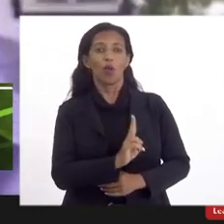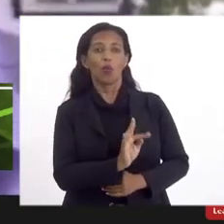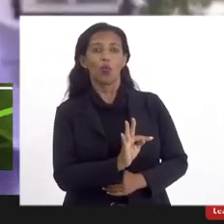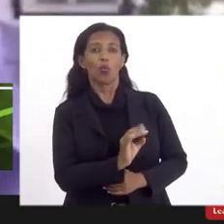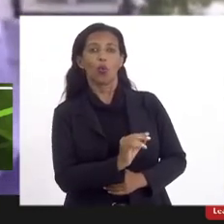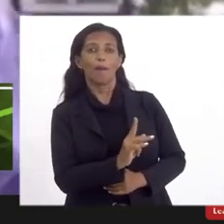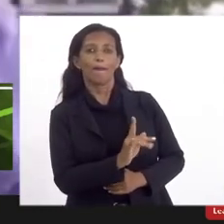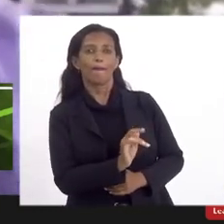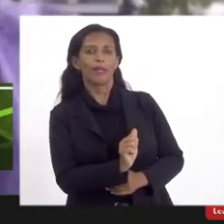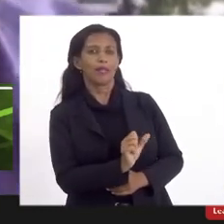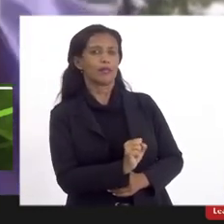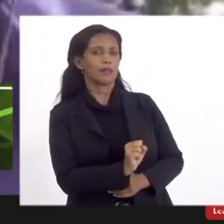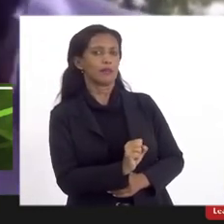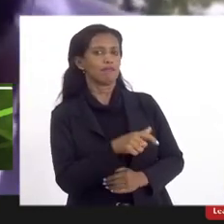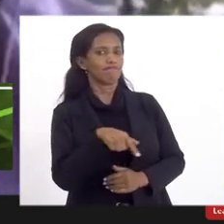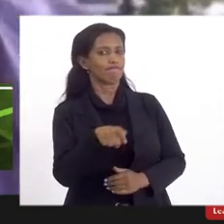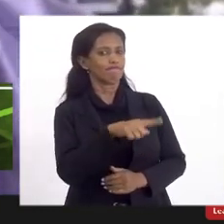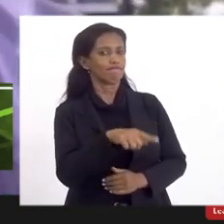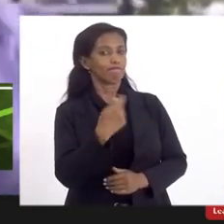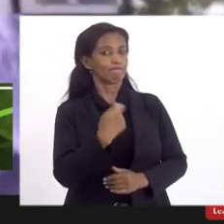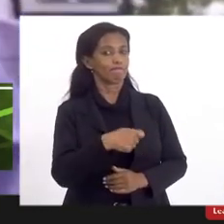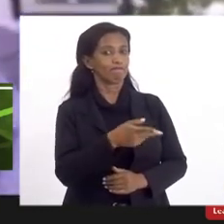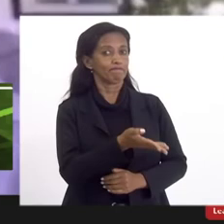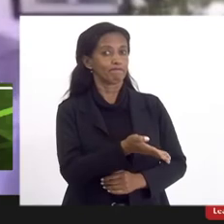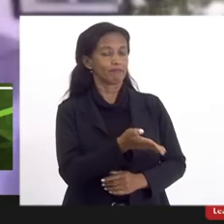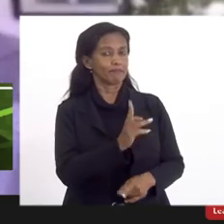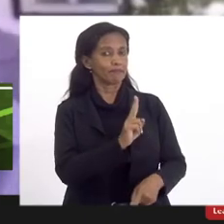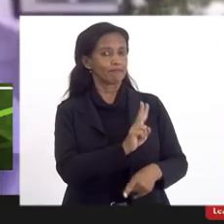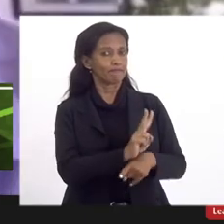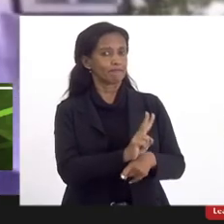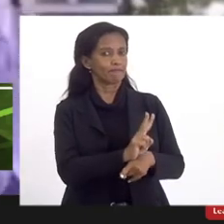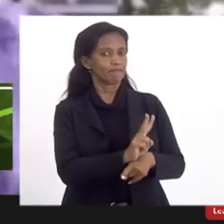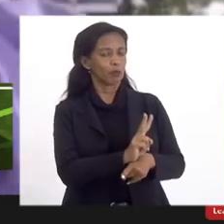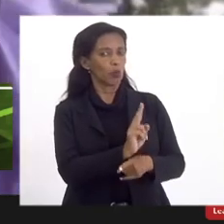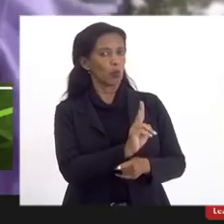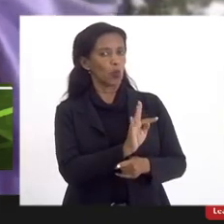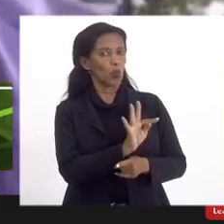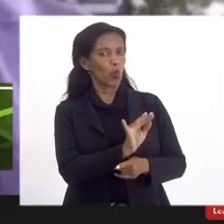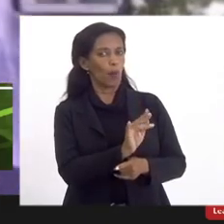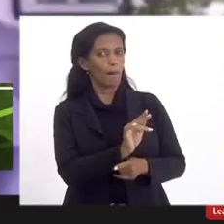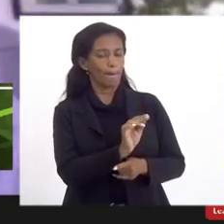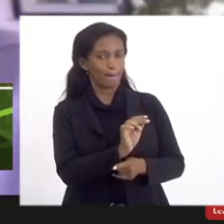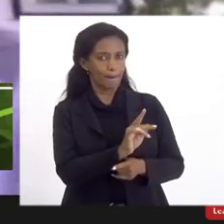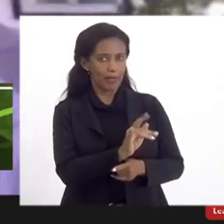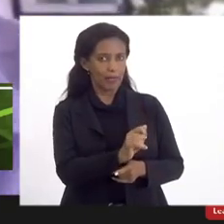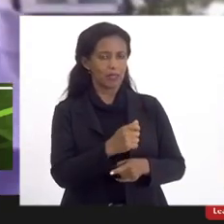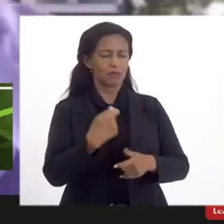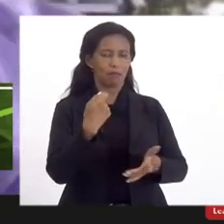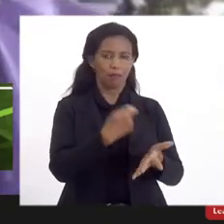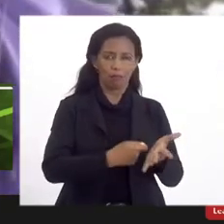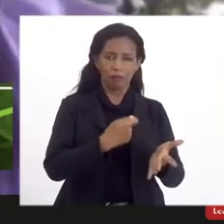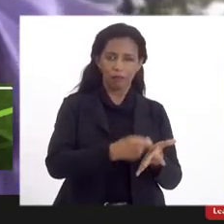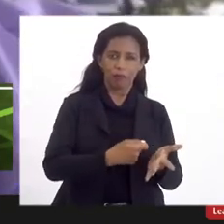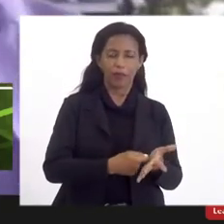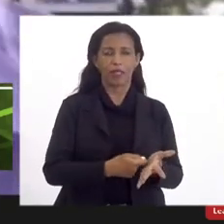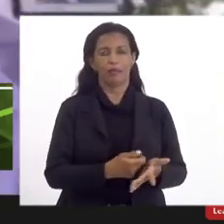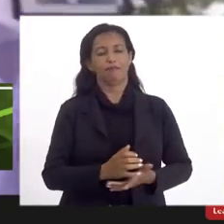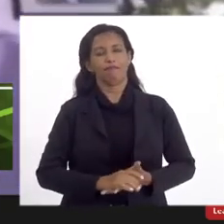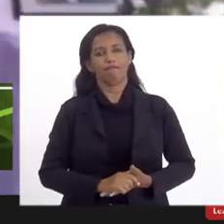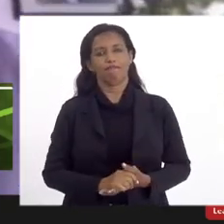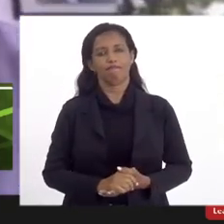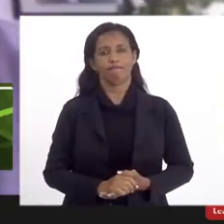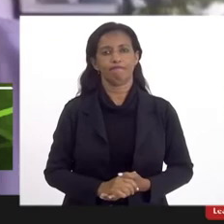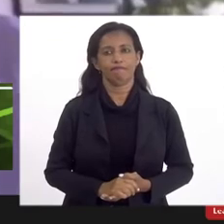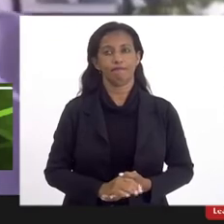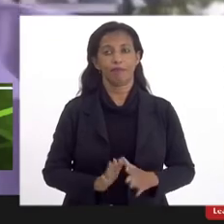utopias precisam ser preservadas utopias precisam ser batalhadas e garantidas